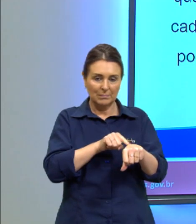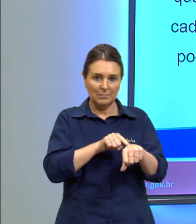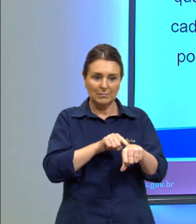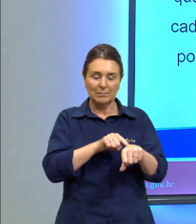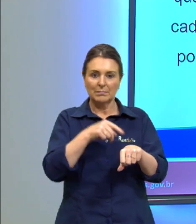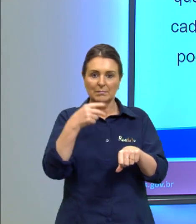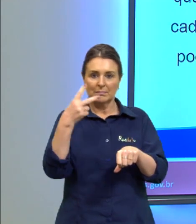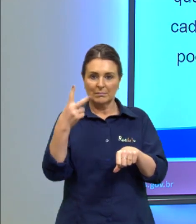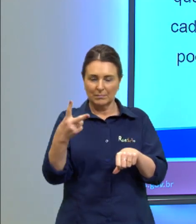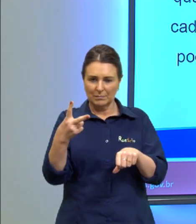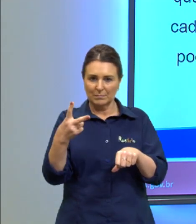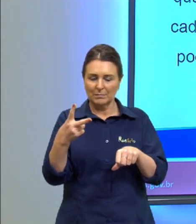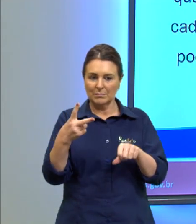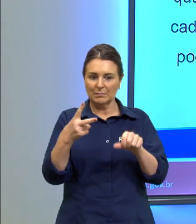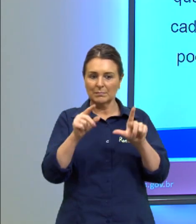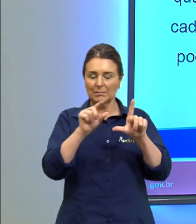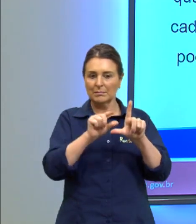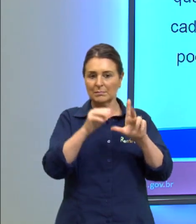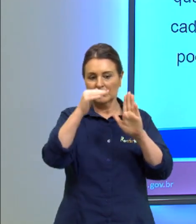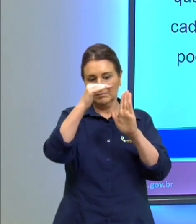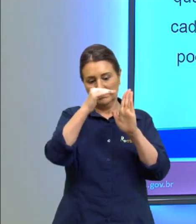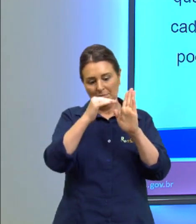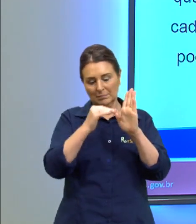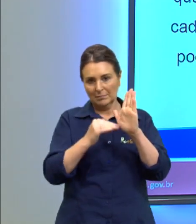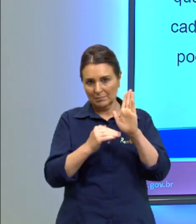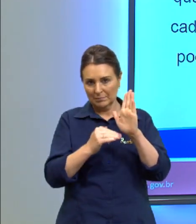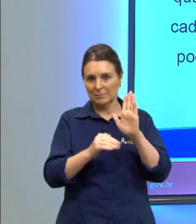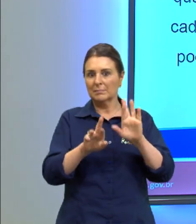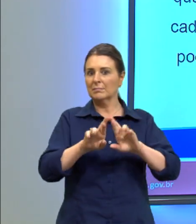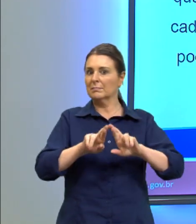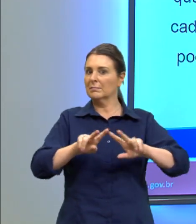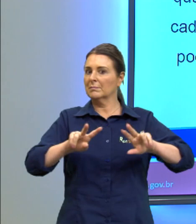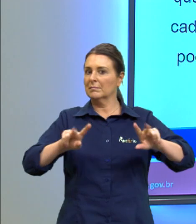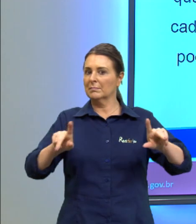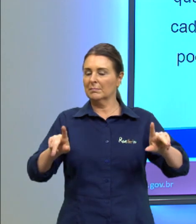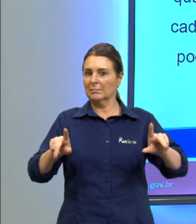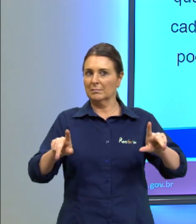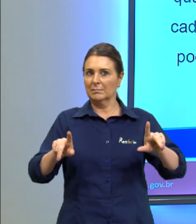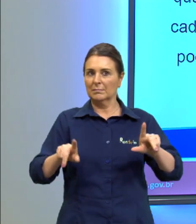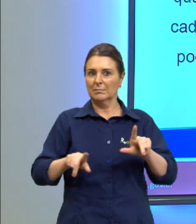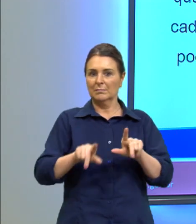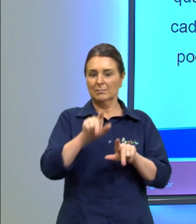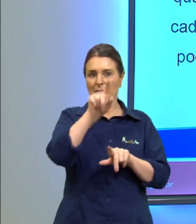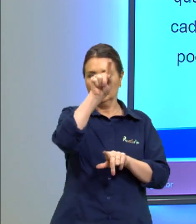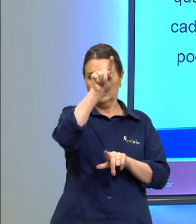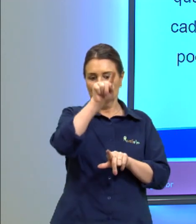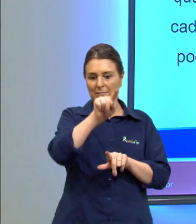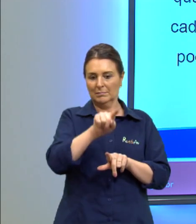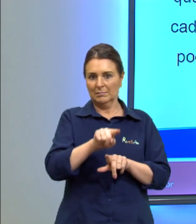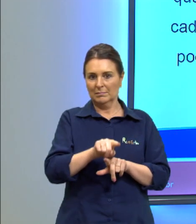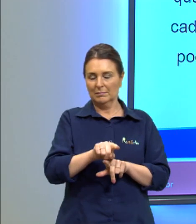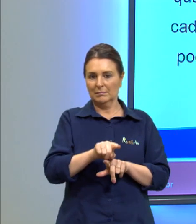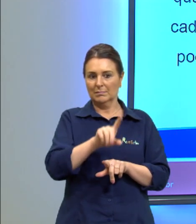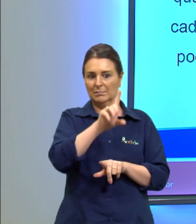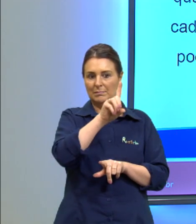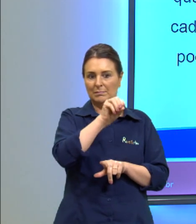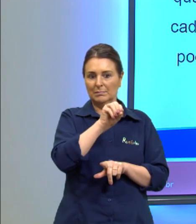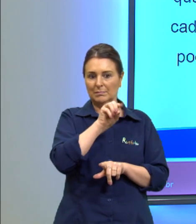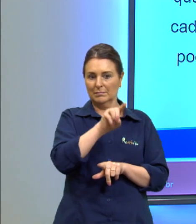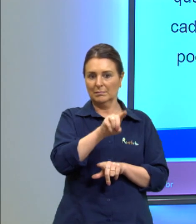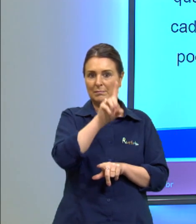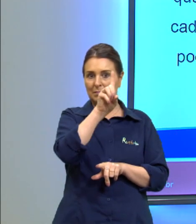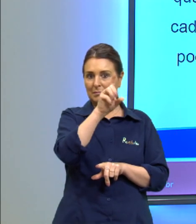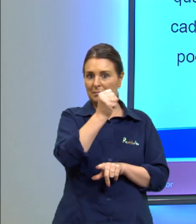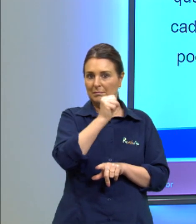que eles estão em escalas diferentes aqui. Então, neste lado eu vou até de 10 mil a 180 mil